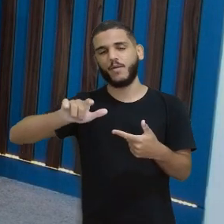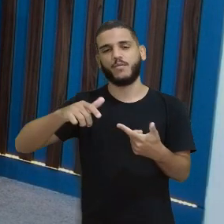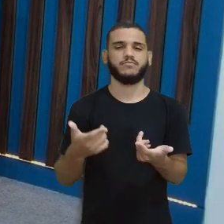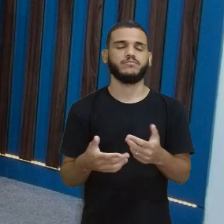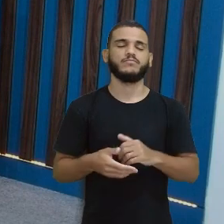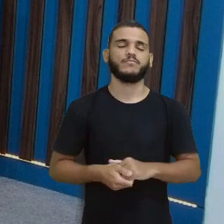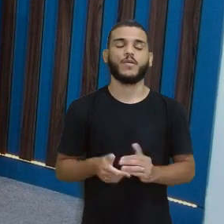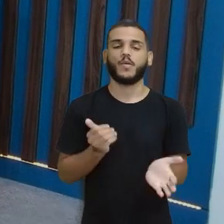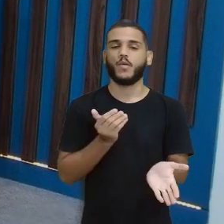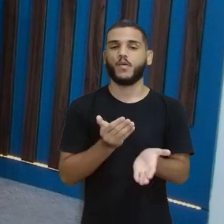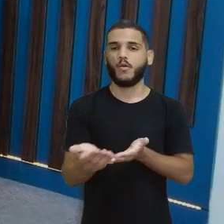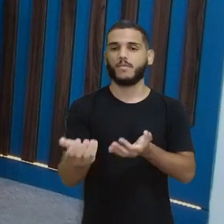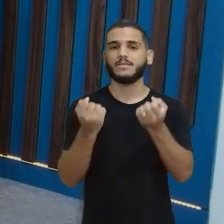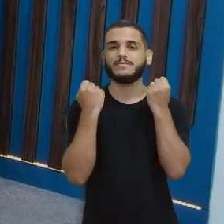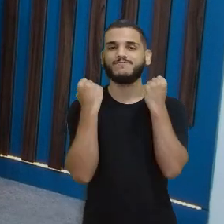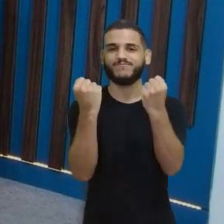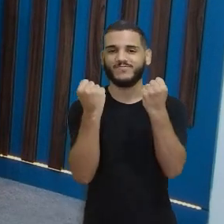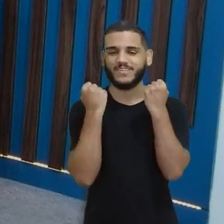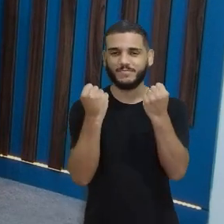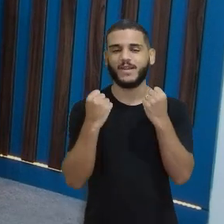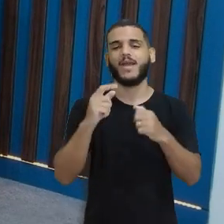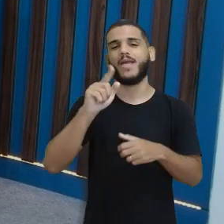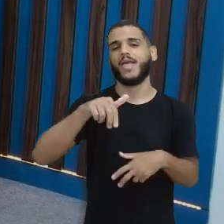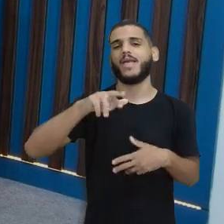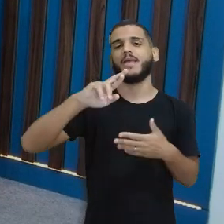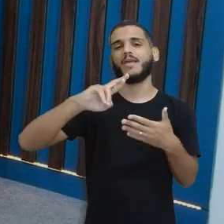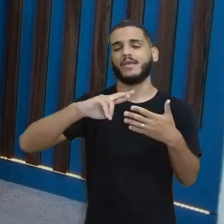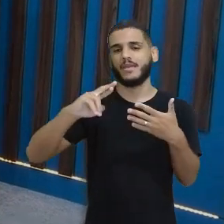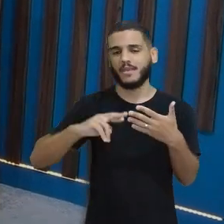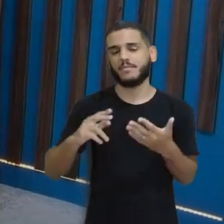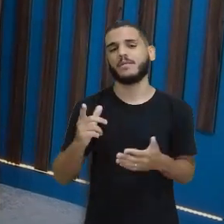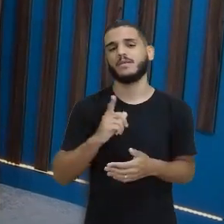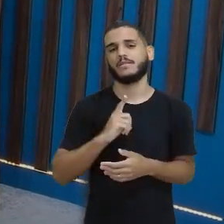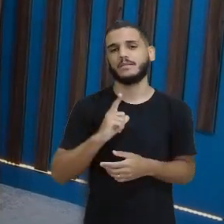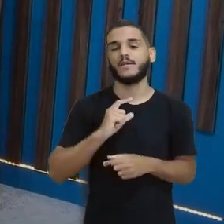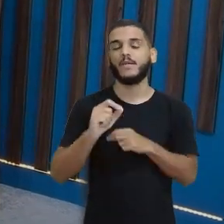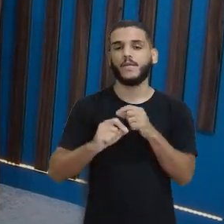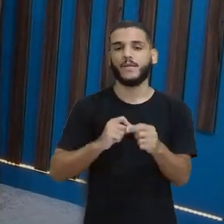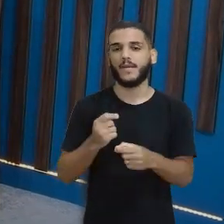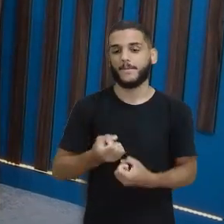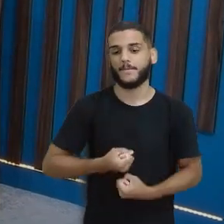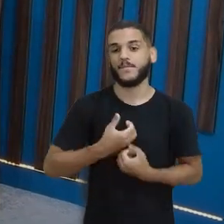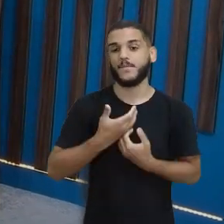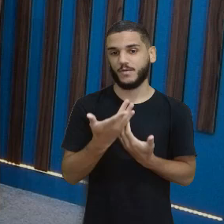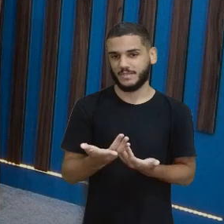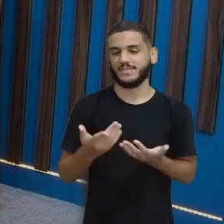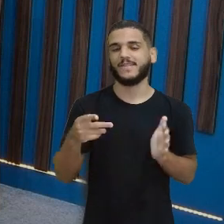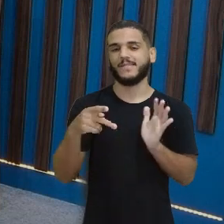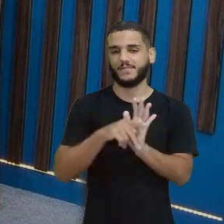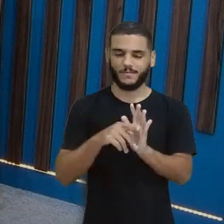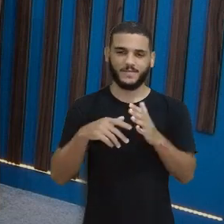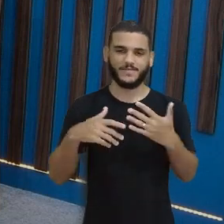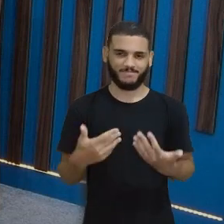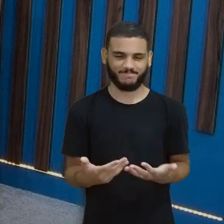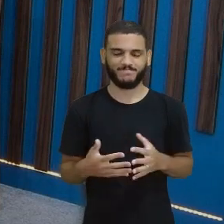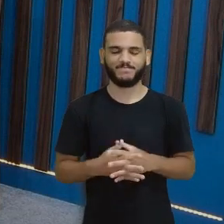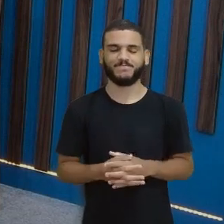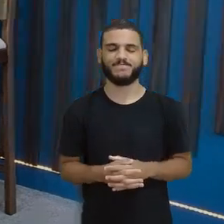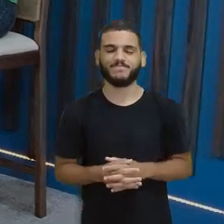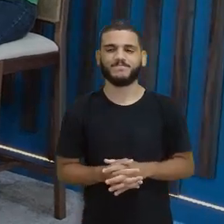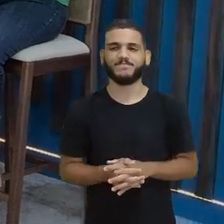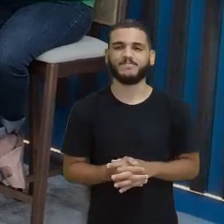Começar, vibrar. Está vendo? Essas são as rimas que a gente encontrou na poesia. A gente vai ver aqui na poesia. Está certo?